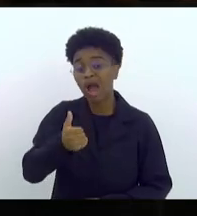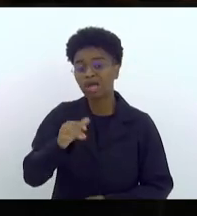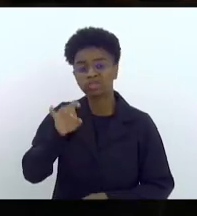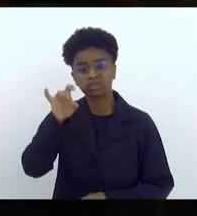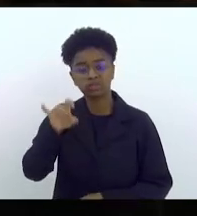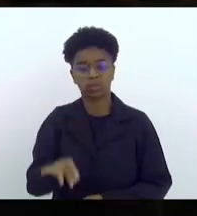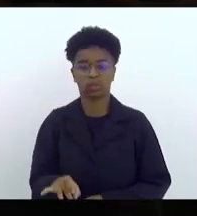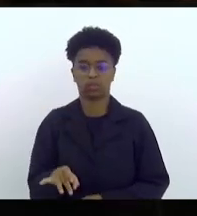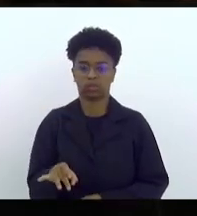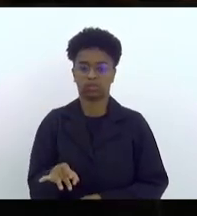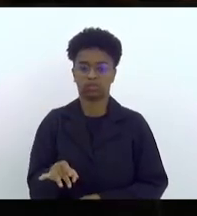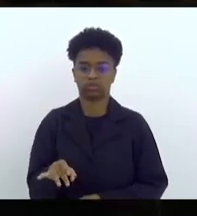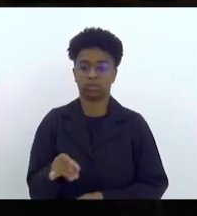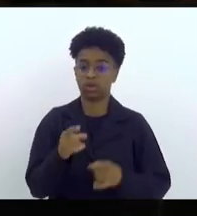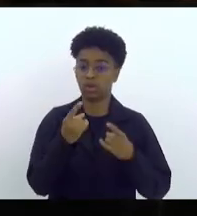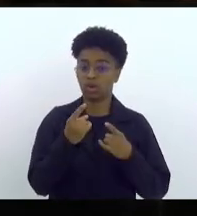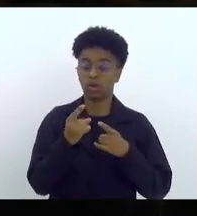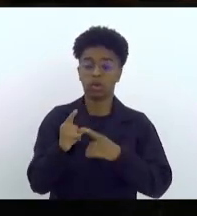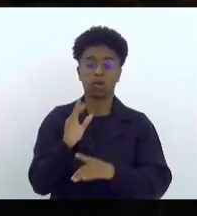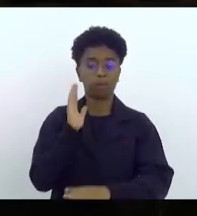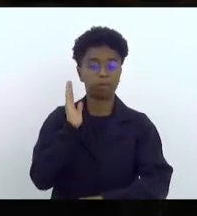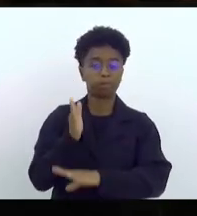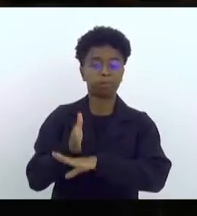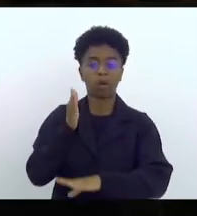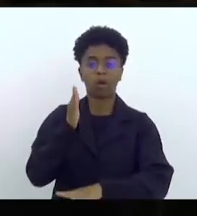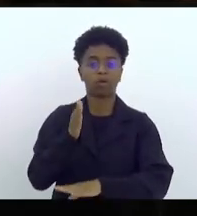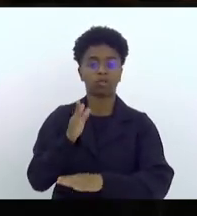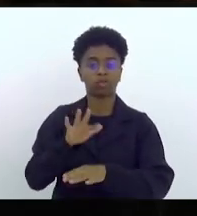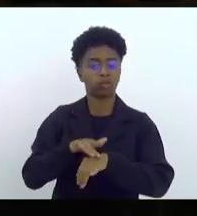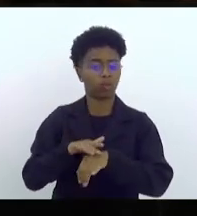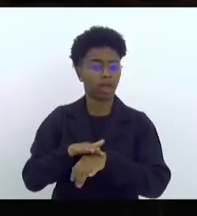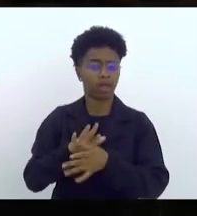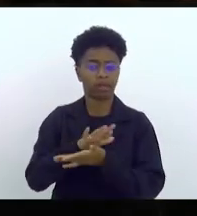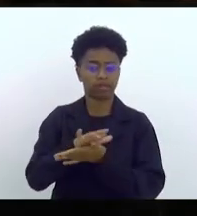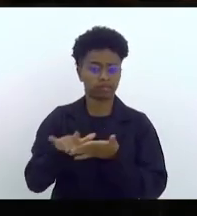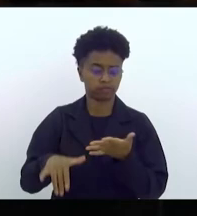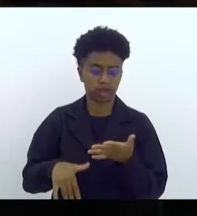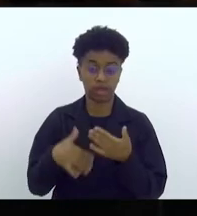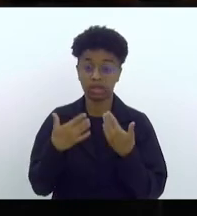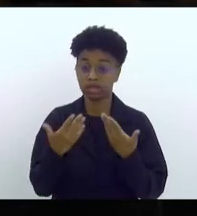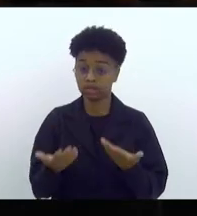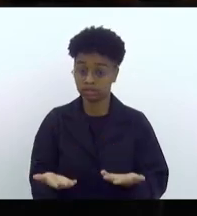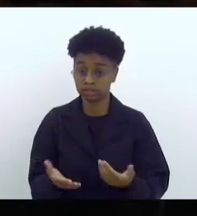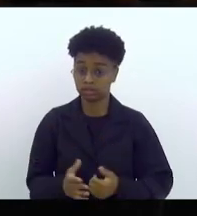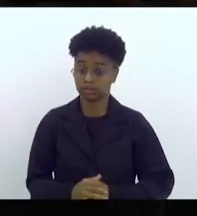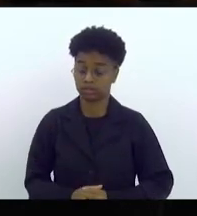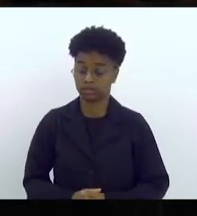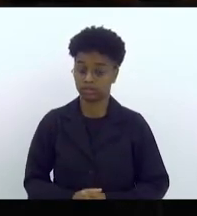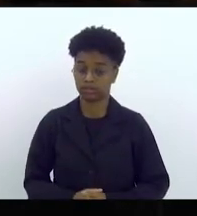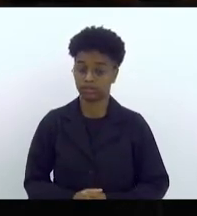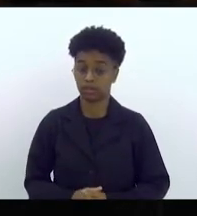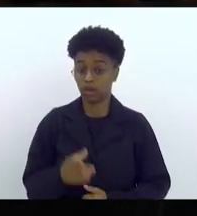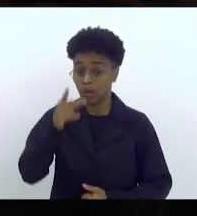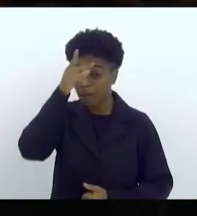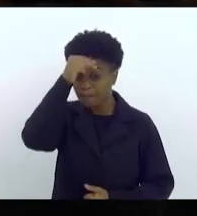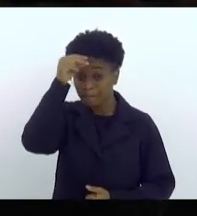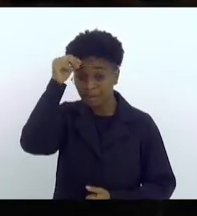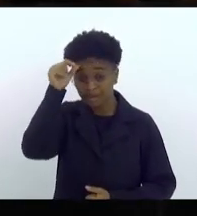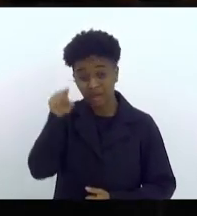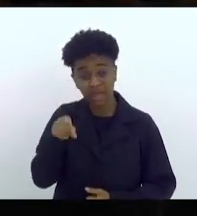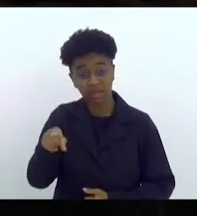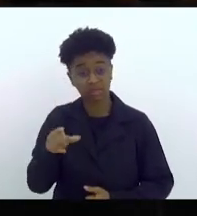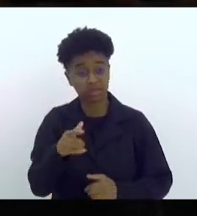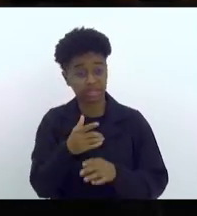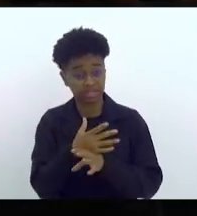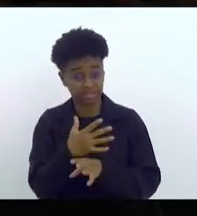do combate à rancenise, à tuberculose, e olha que o prefeito da nossa cidade